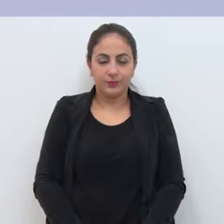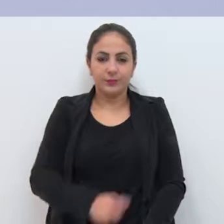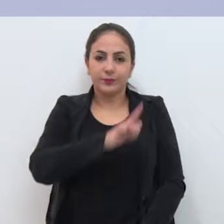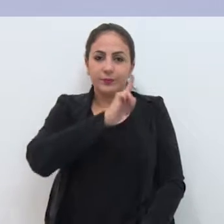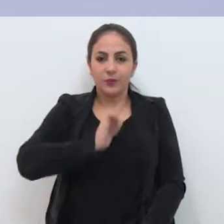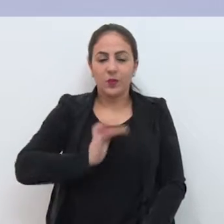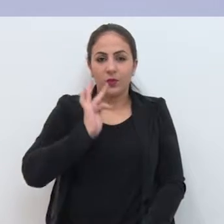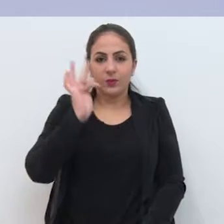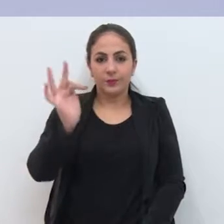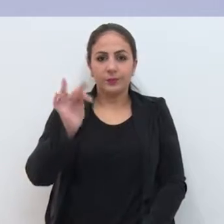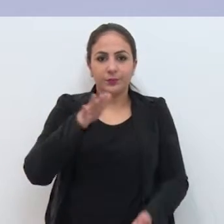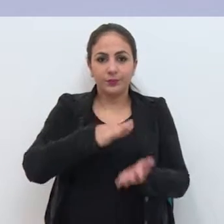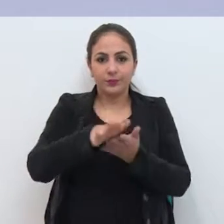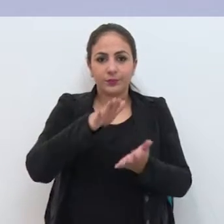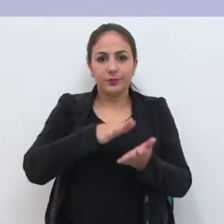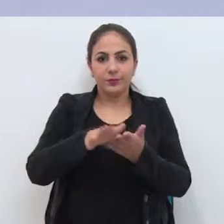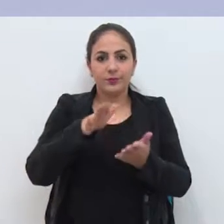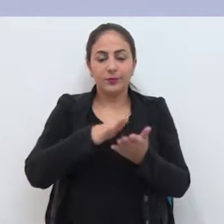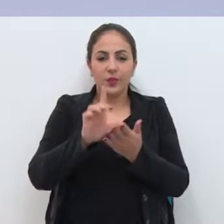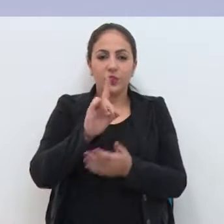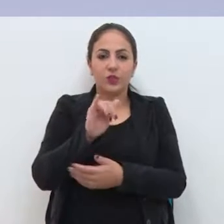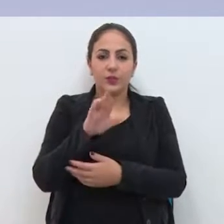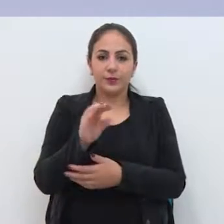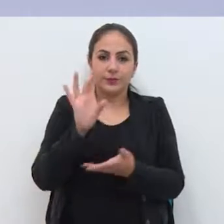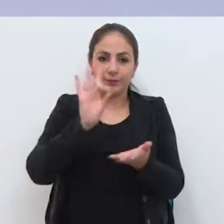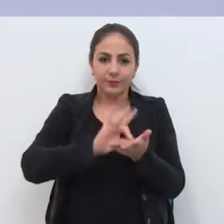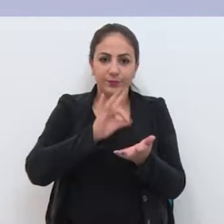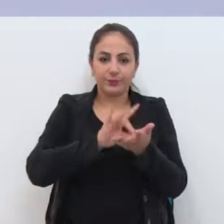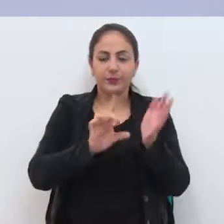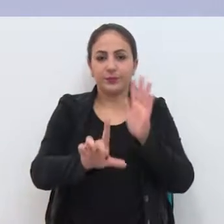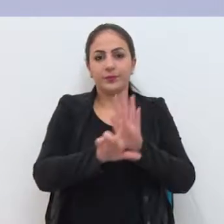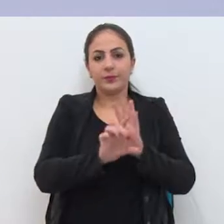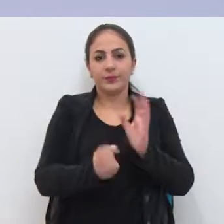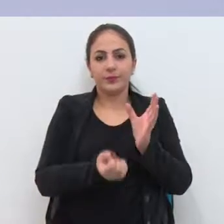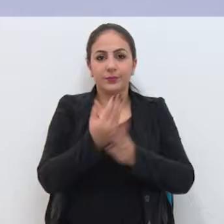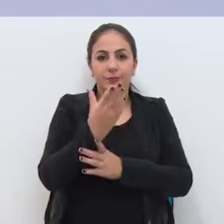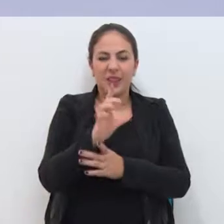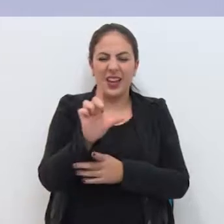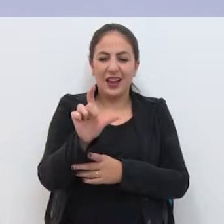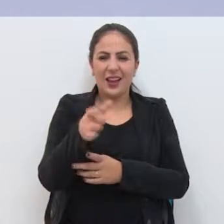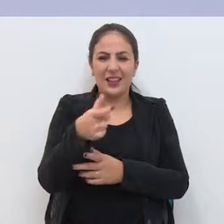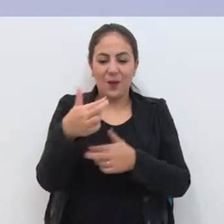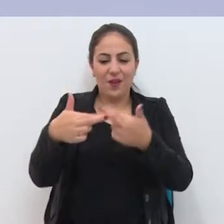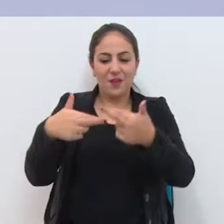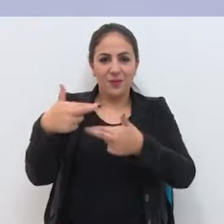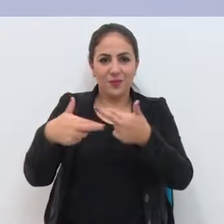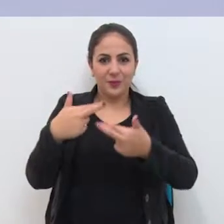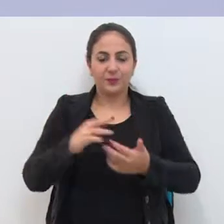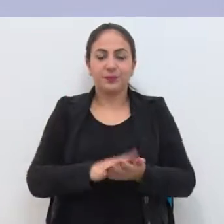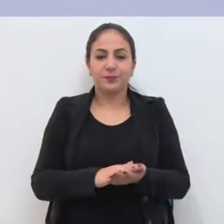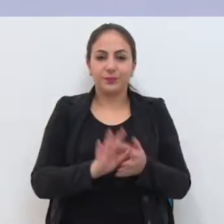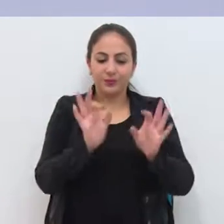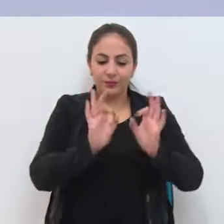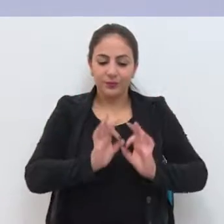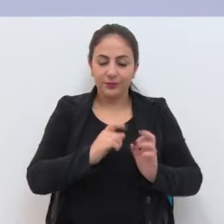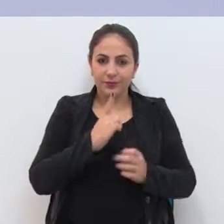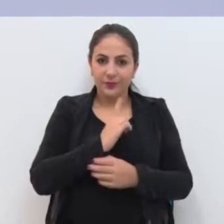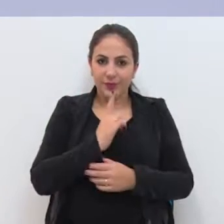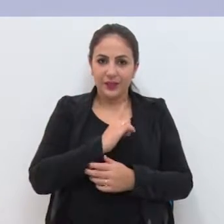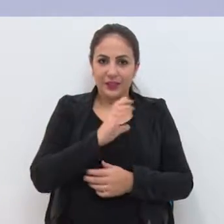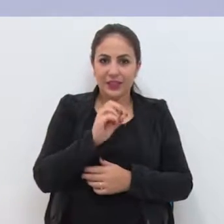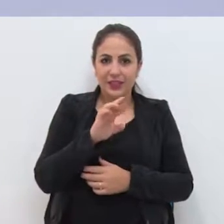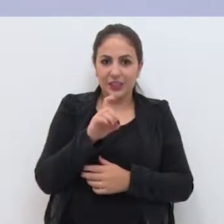O Governo Federal publicou no Diário Oficial a lei que cria o Cartão Reforma O programa oferece